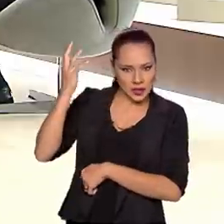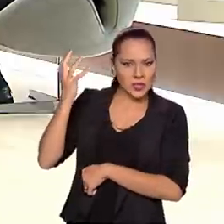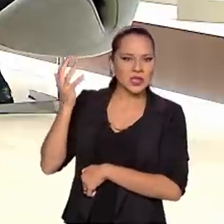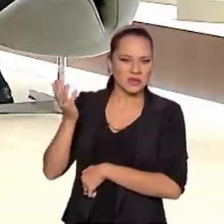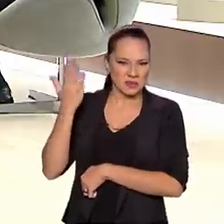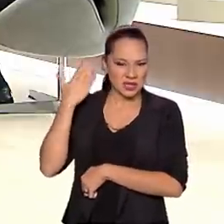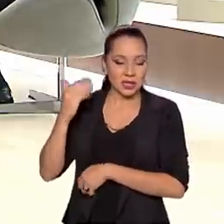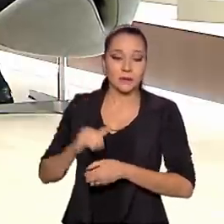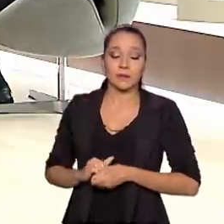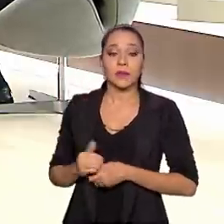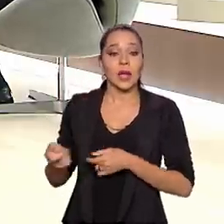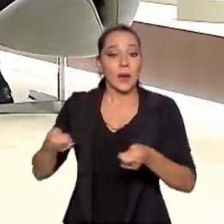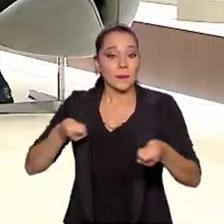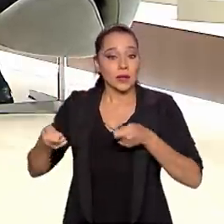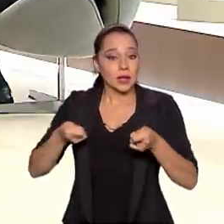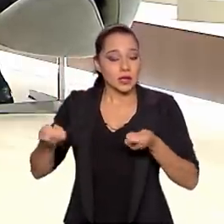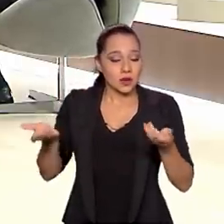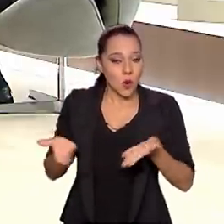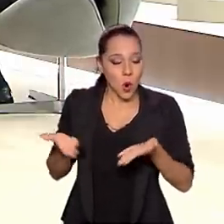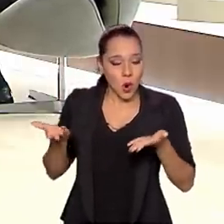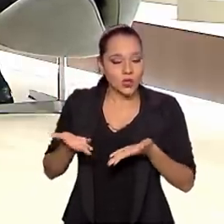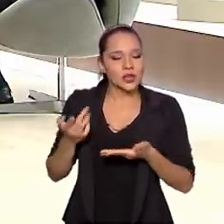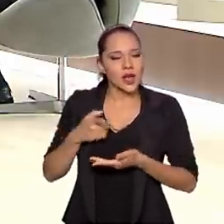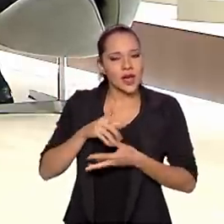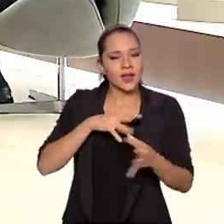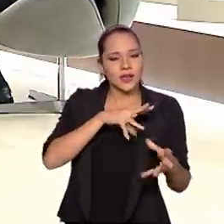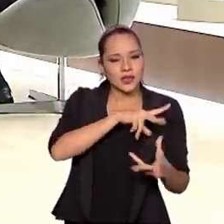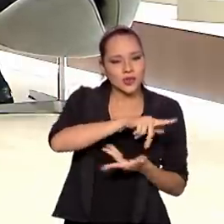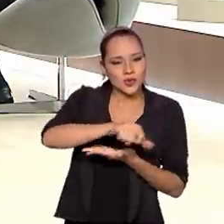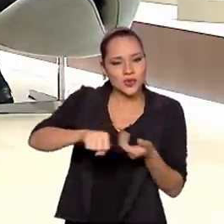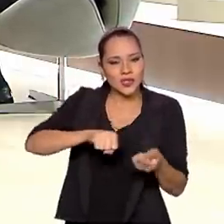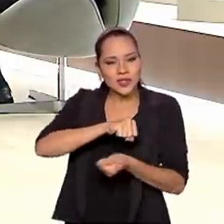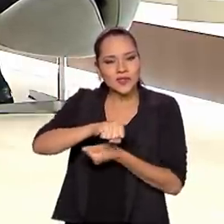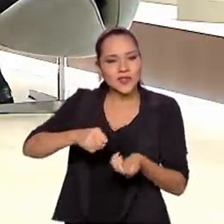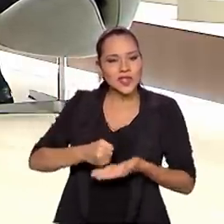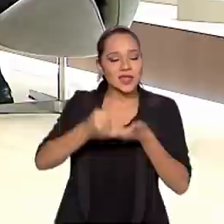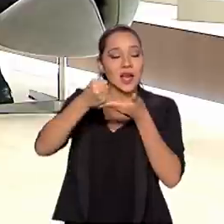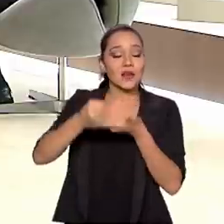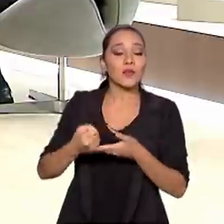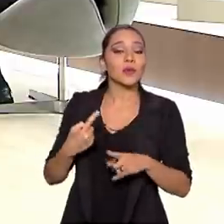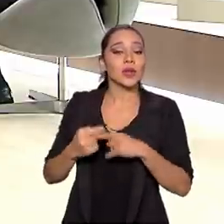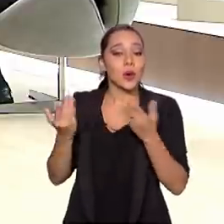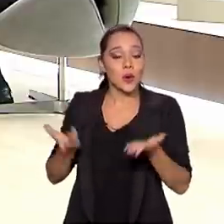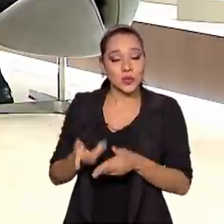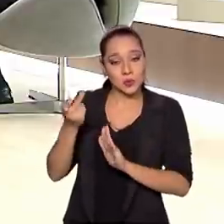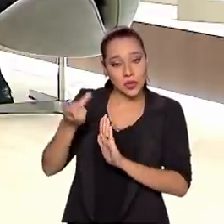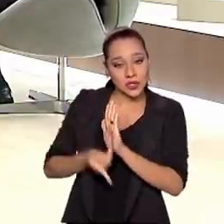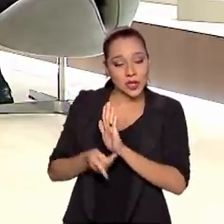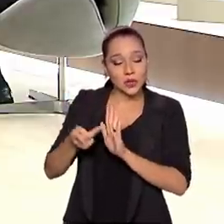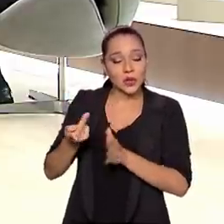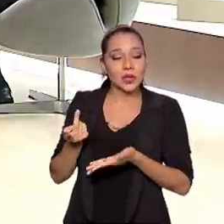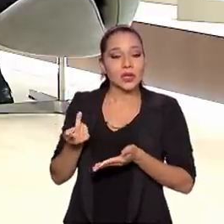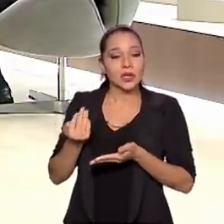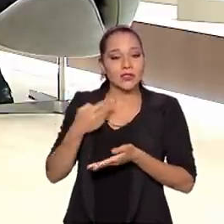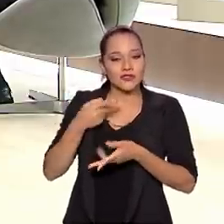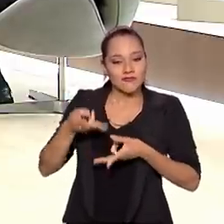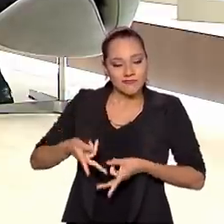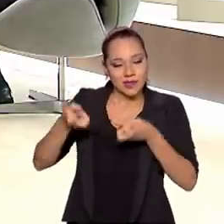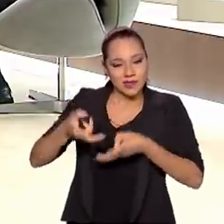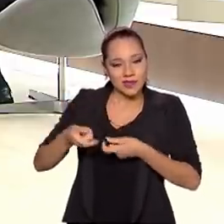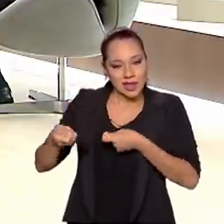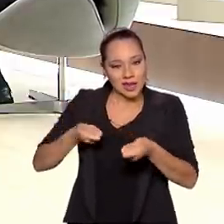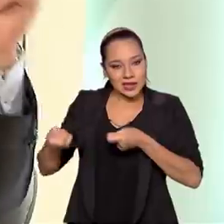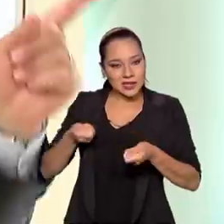E a mineração hoje, ela é sustentável. Por quê? Porque hoje um projeto de mineração, um empreendimento de